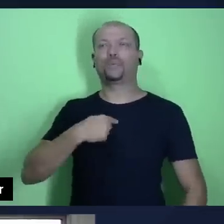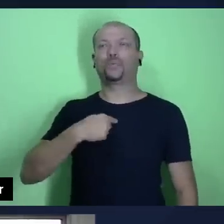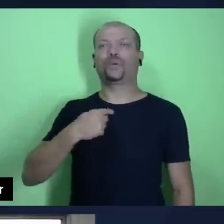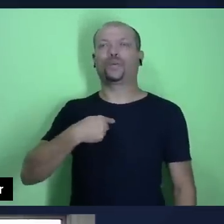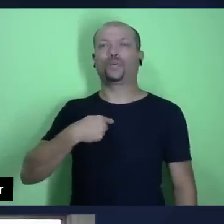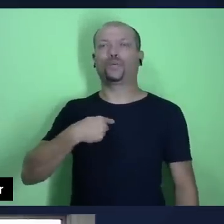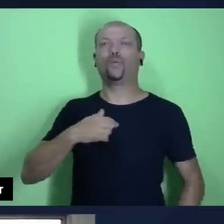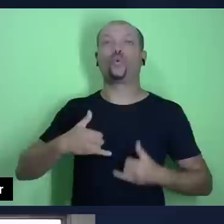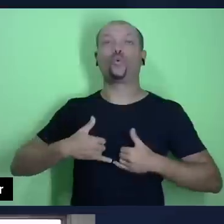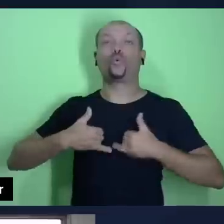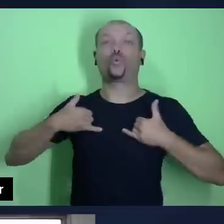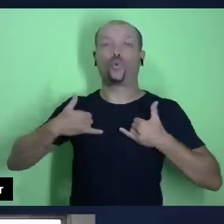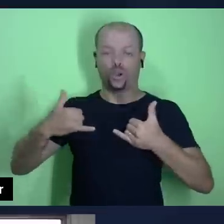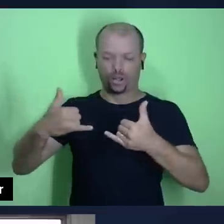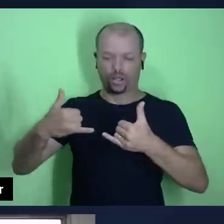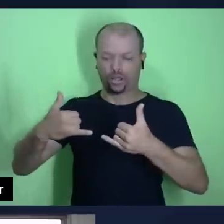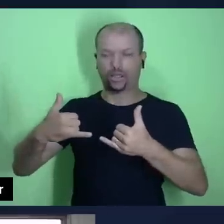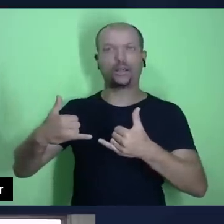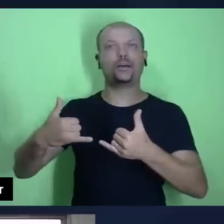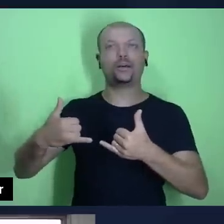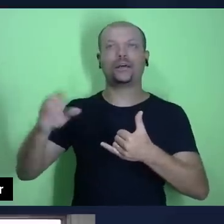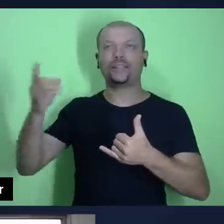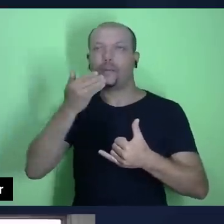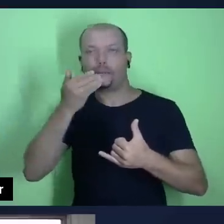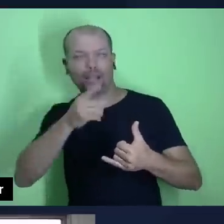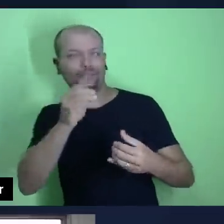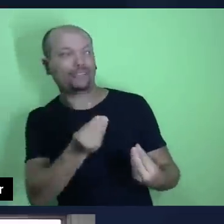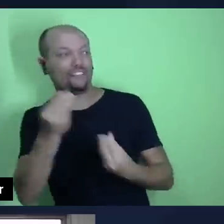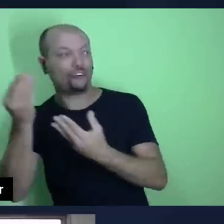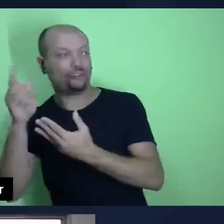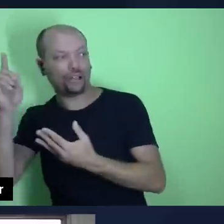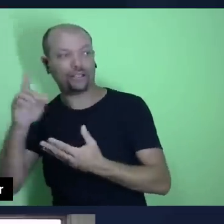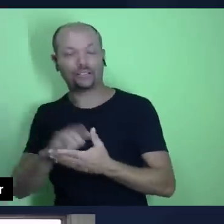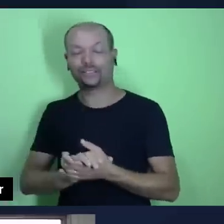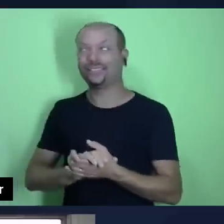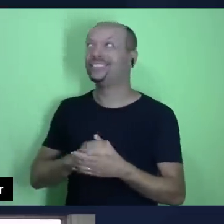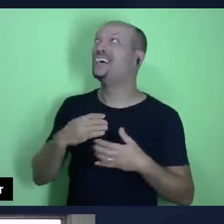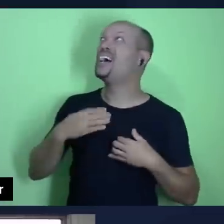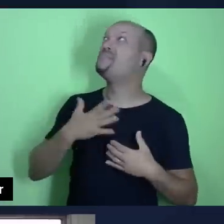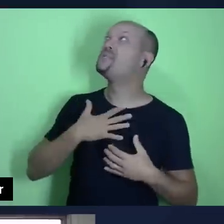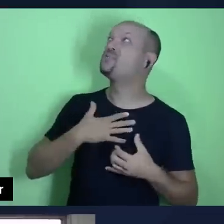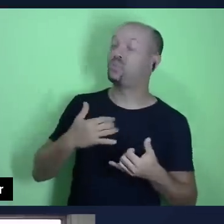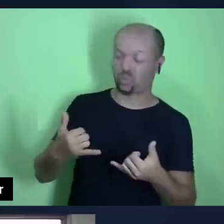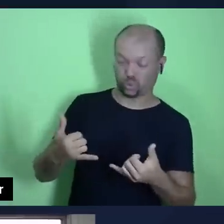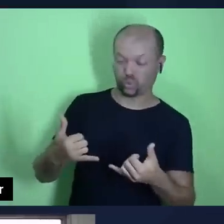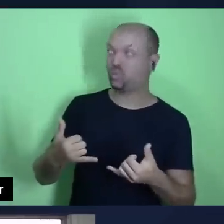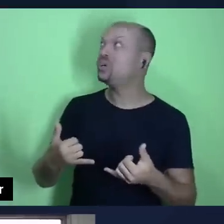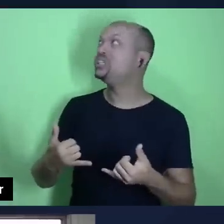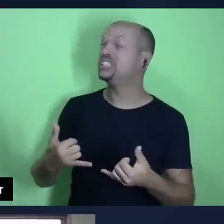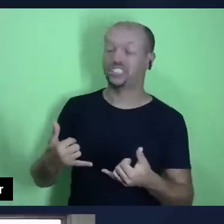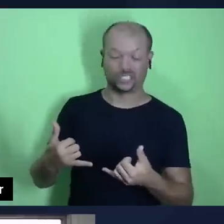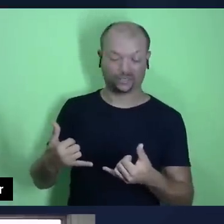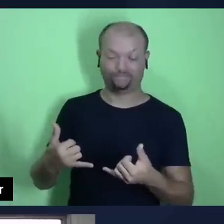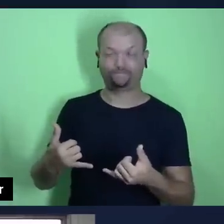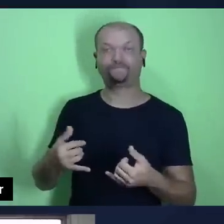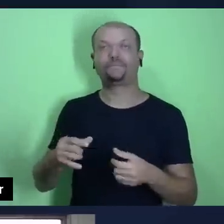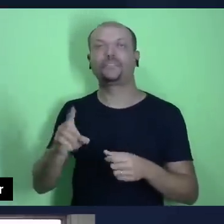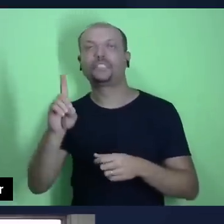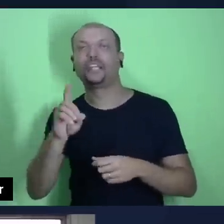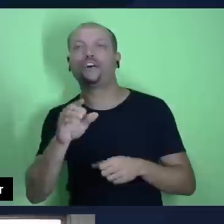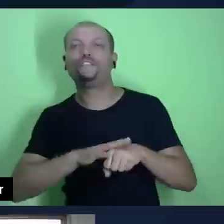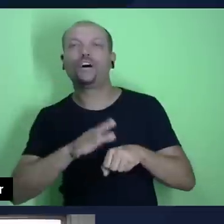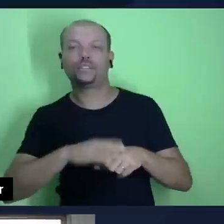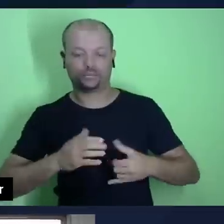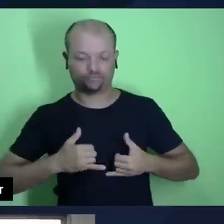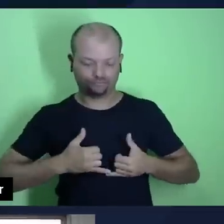Deus pede para que devolvemos a ele aquilo que lhe pertence, na verdade, Deus está trabalhando para que o egoísmo